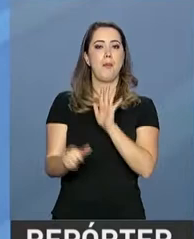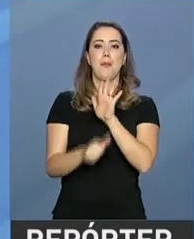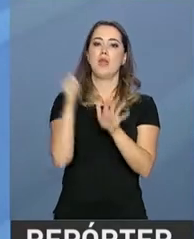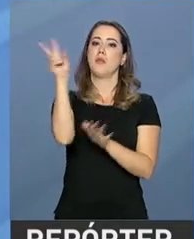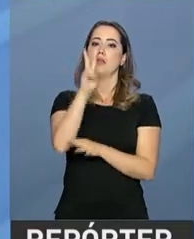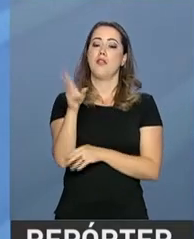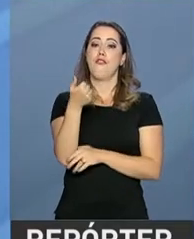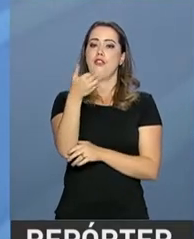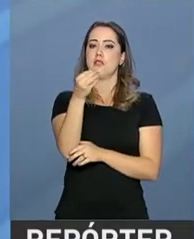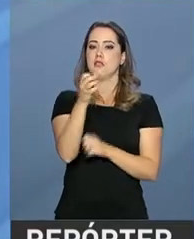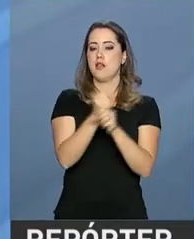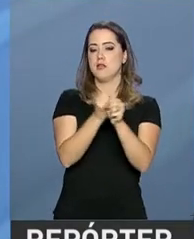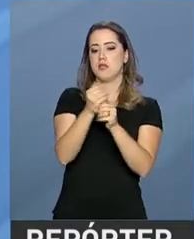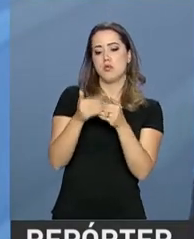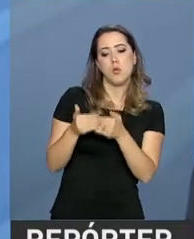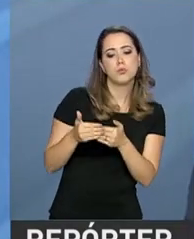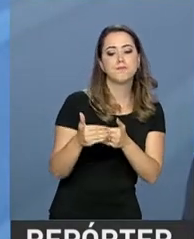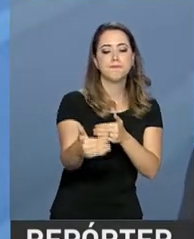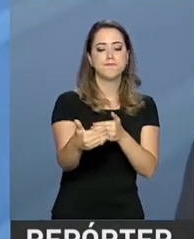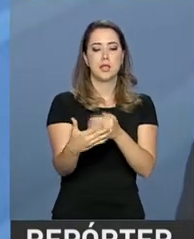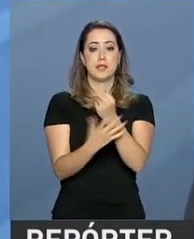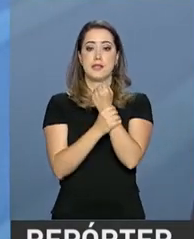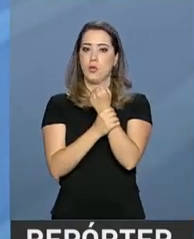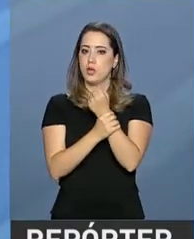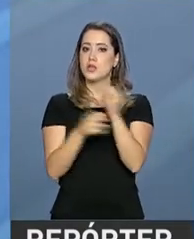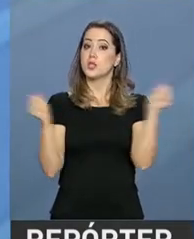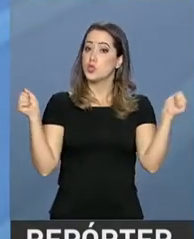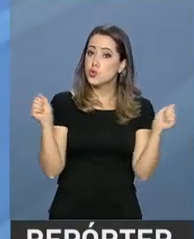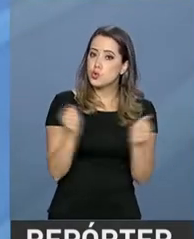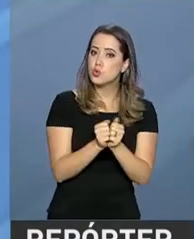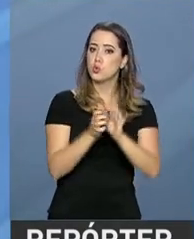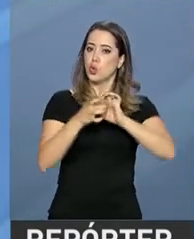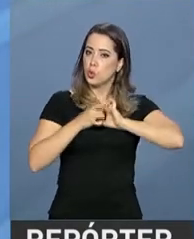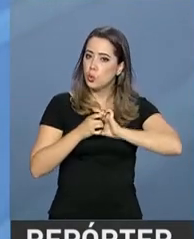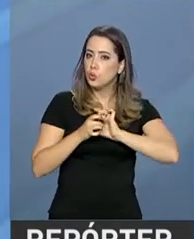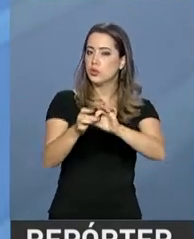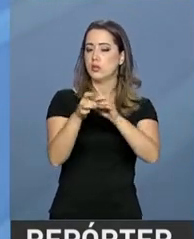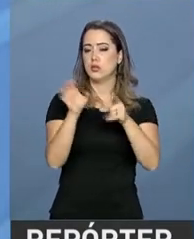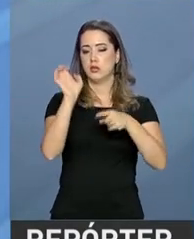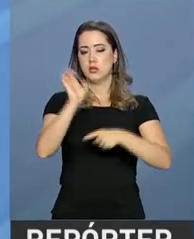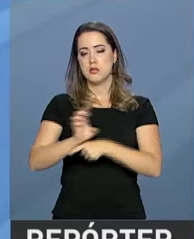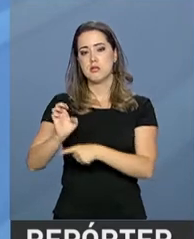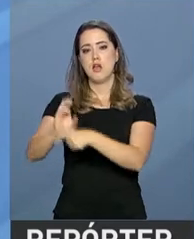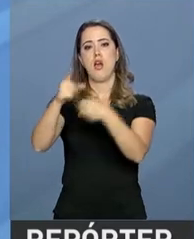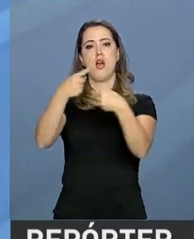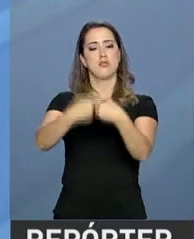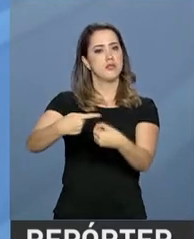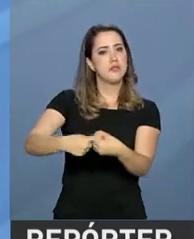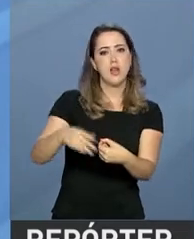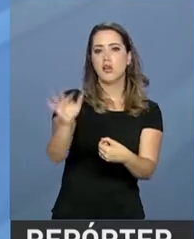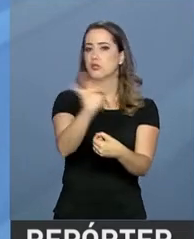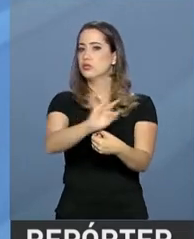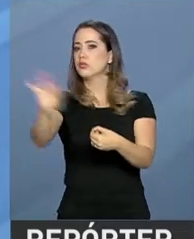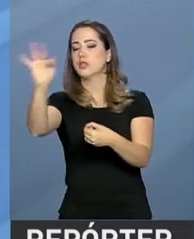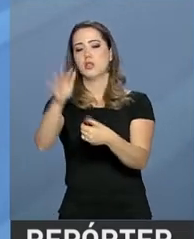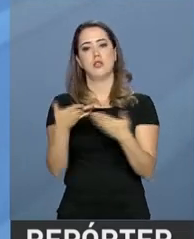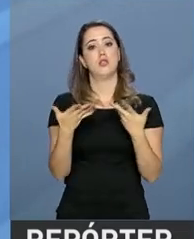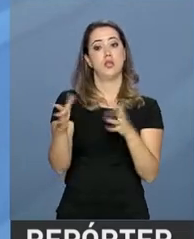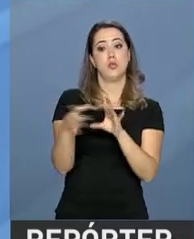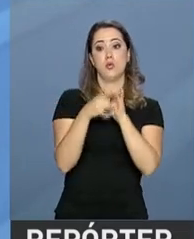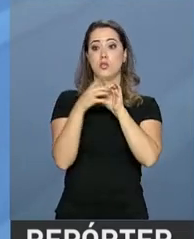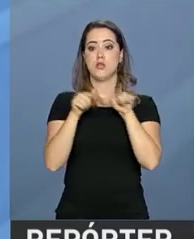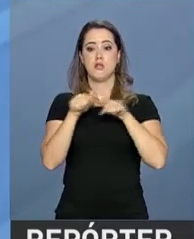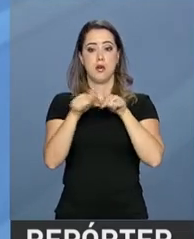vez União, Estados e Municípios. Pela primeira vez a inteligência será integrada. Pela primeira vez nós vamos desenvolver operações